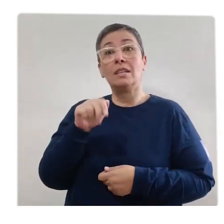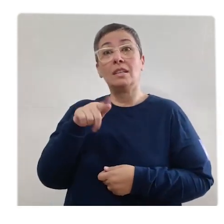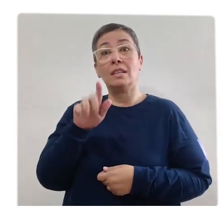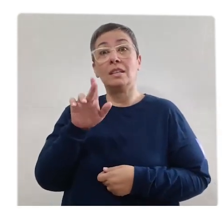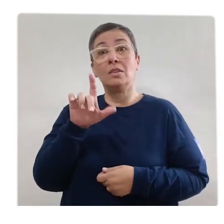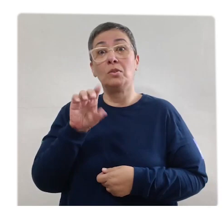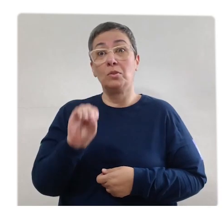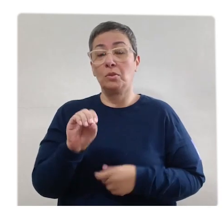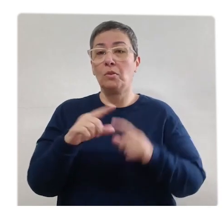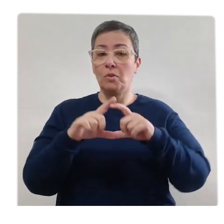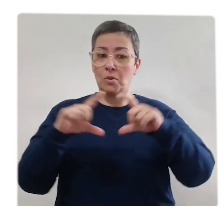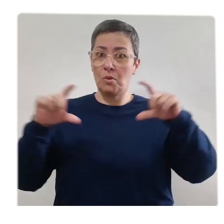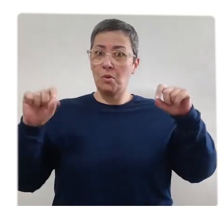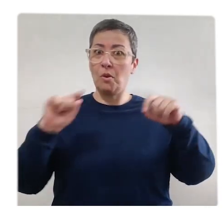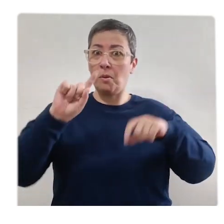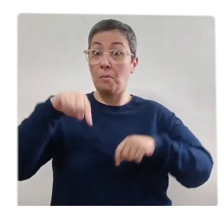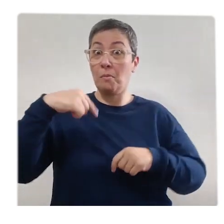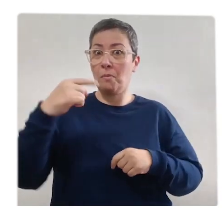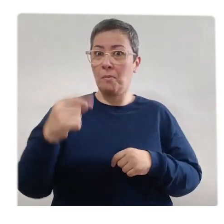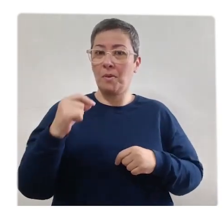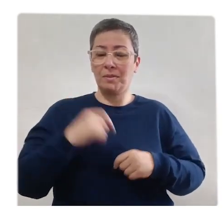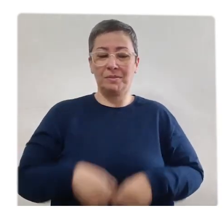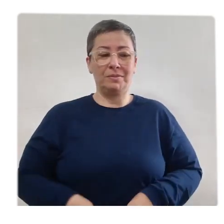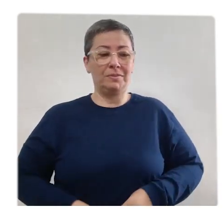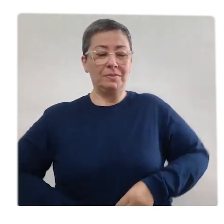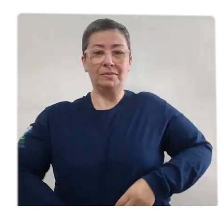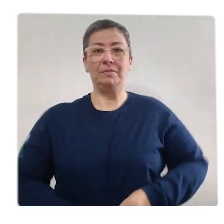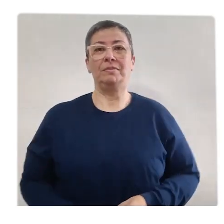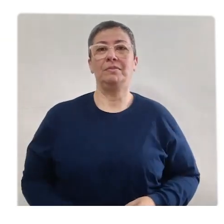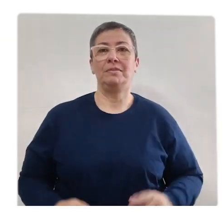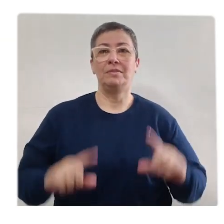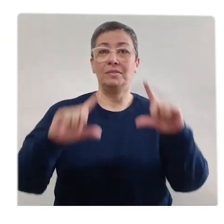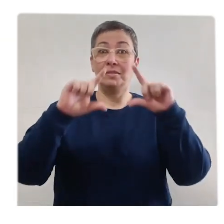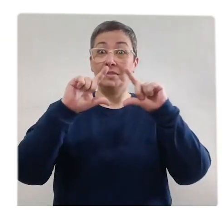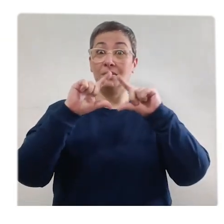Retângulo Vamos para a próxima figura plana